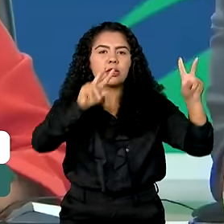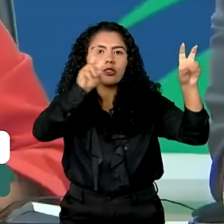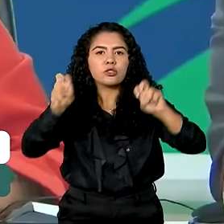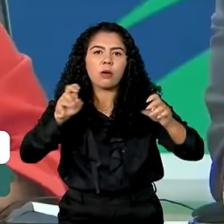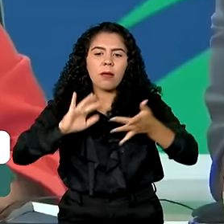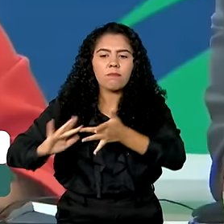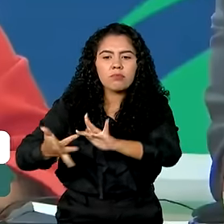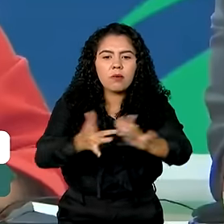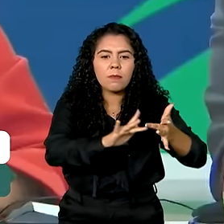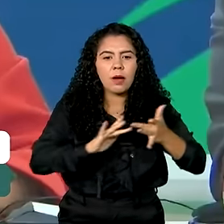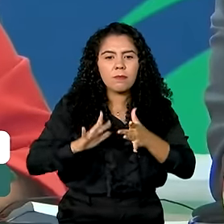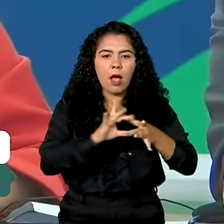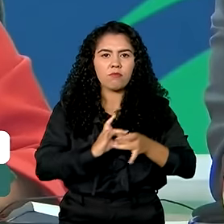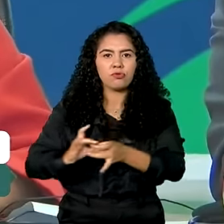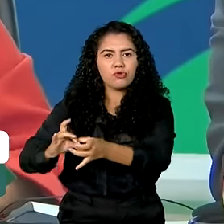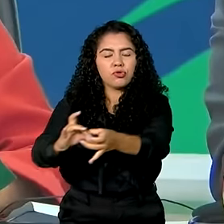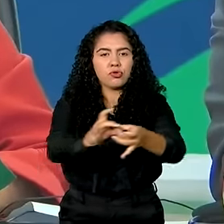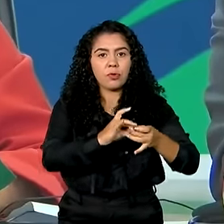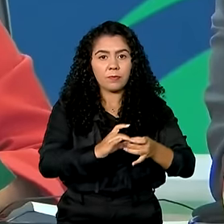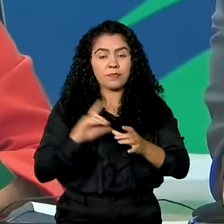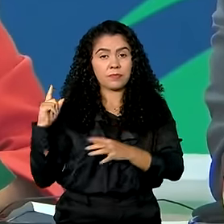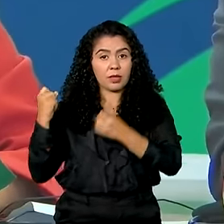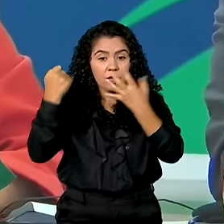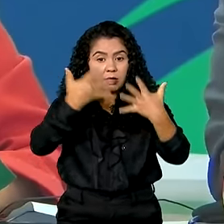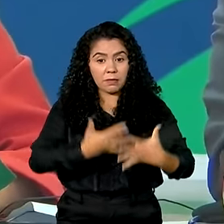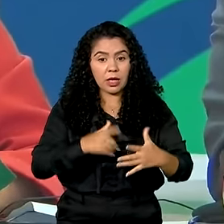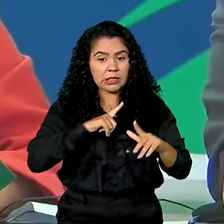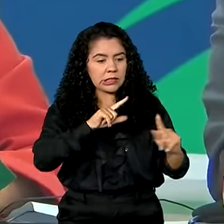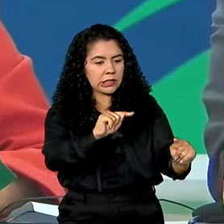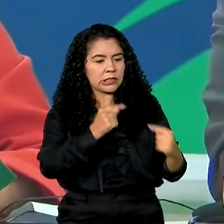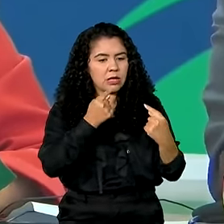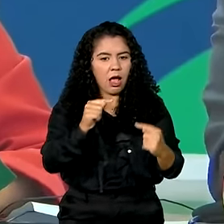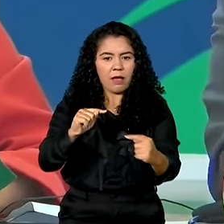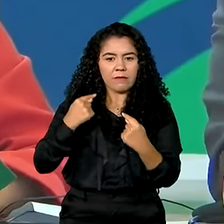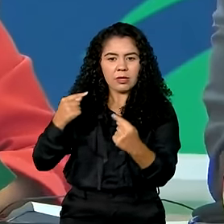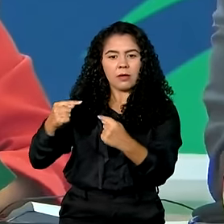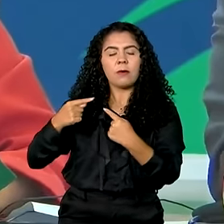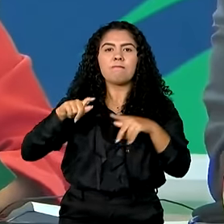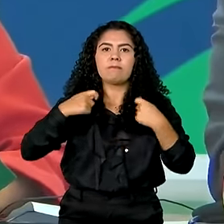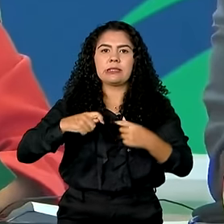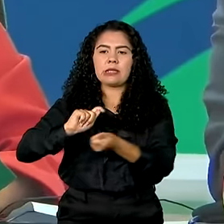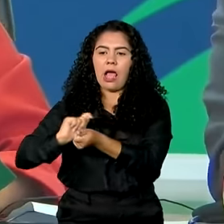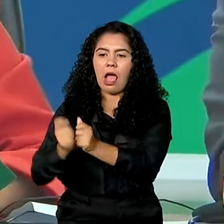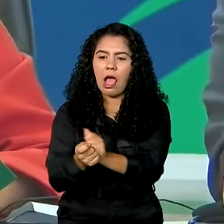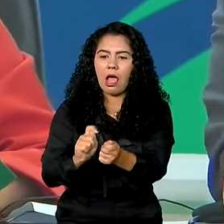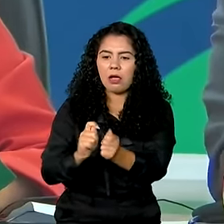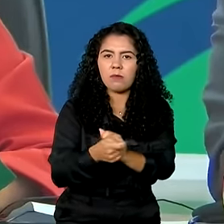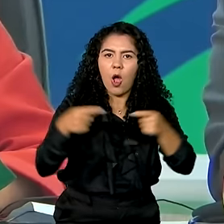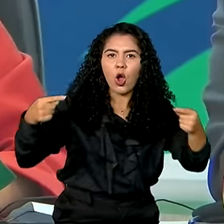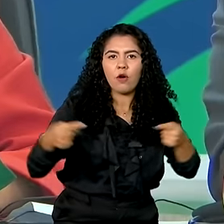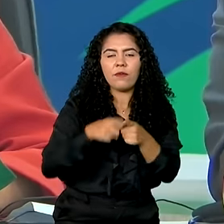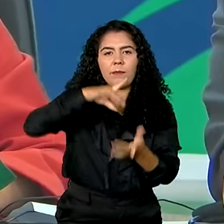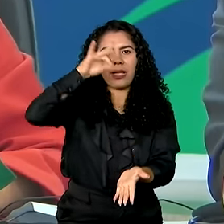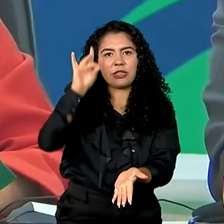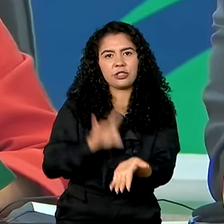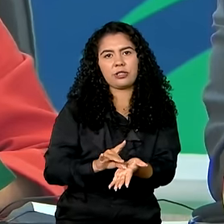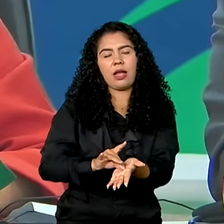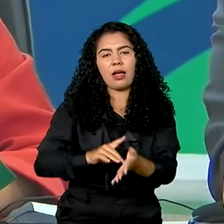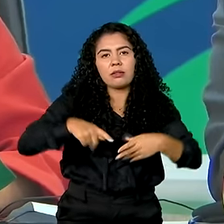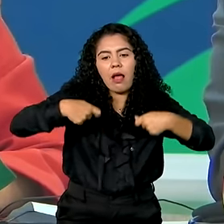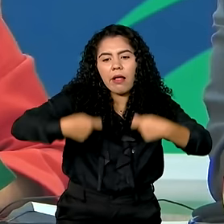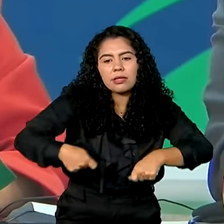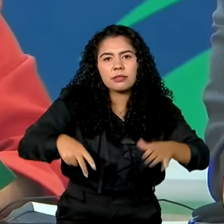Esse é um desafio, pois todos os avanços tecnológicos precisam ser adaptados às realidades e necessidades de cada